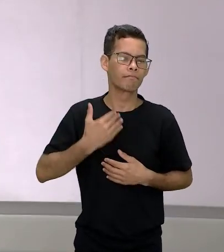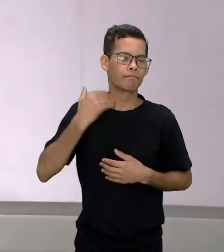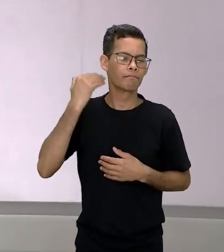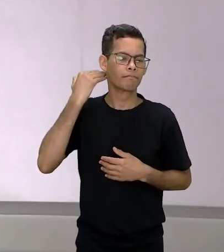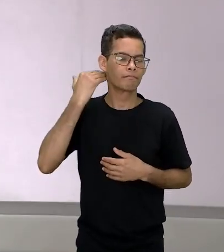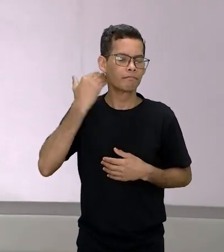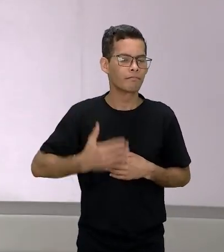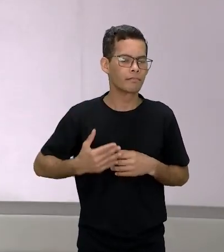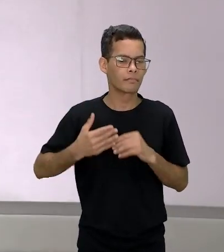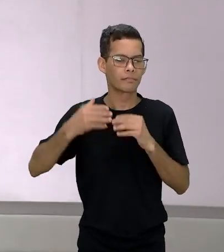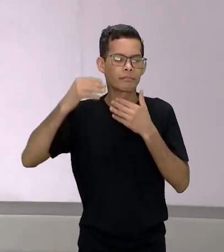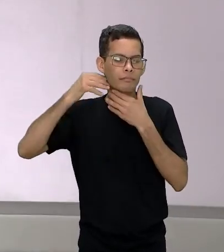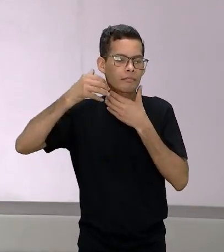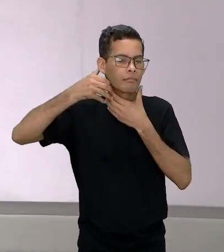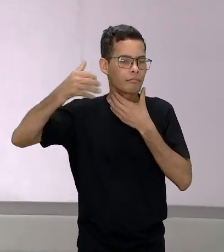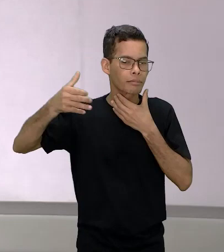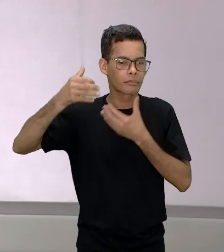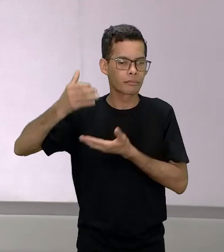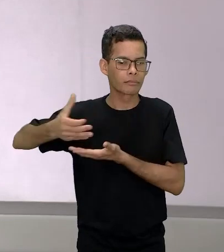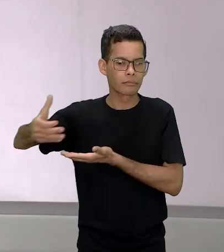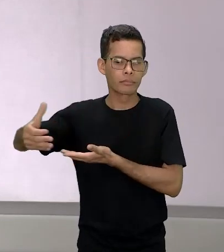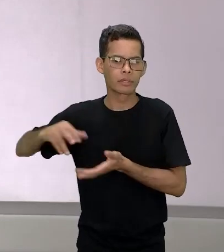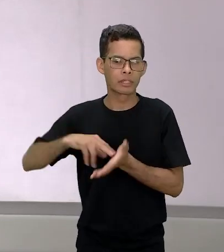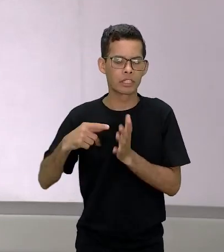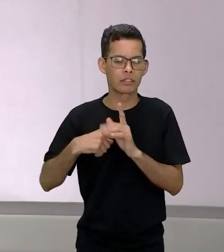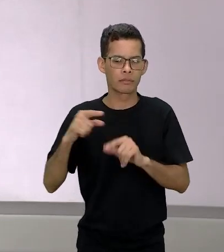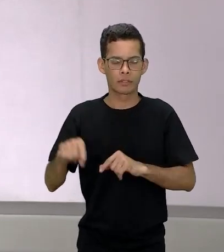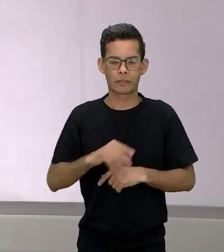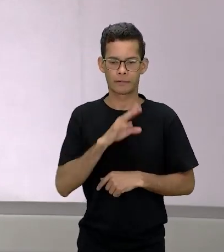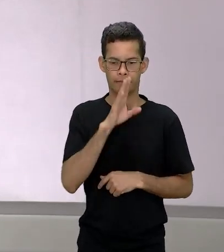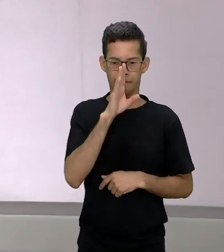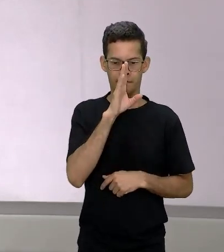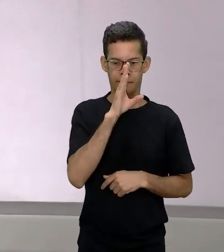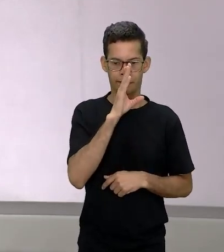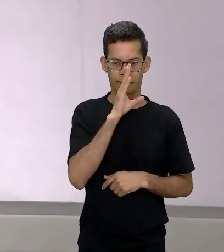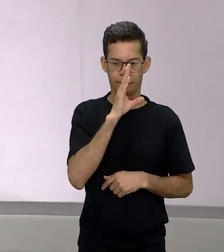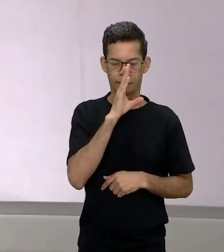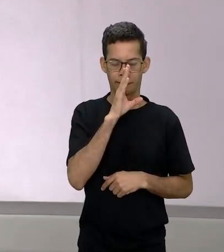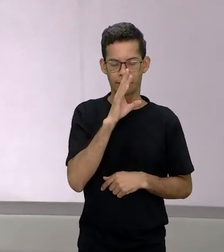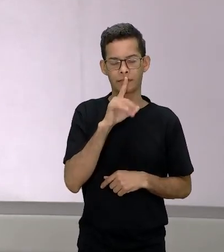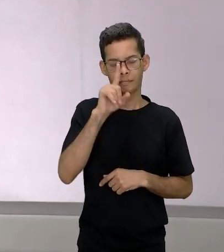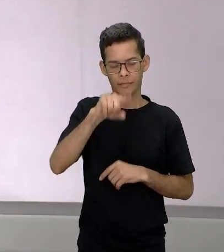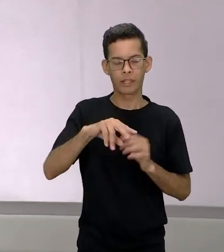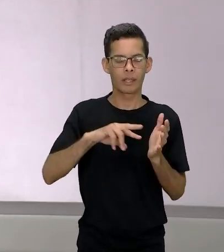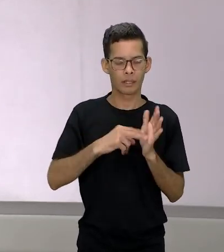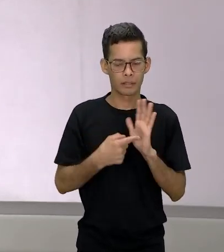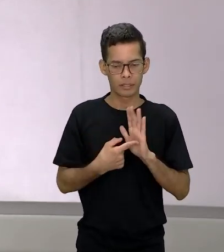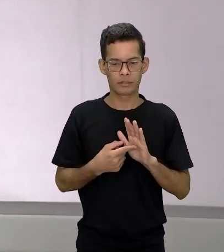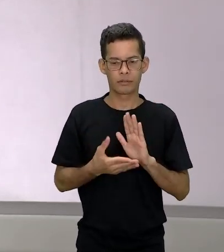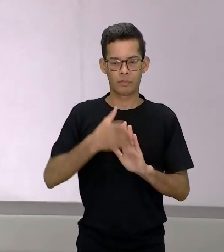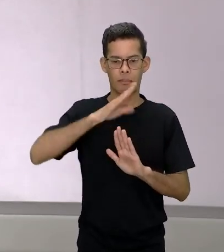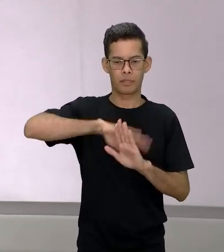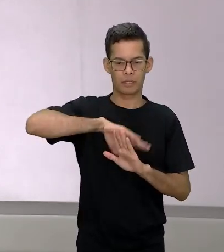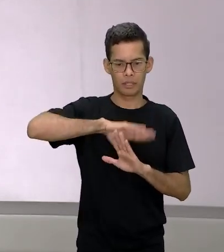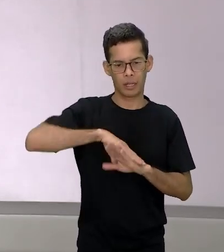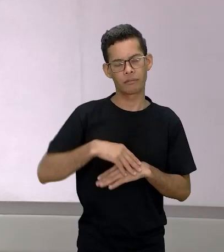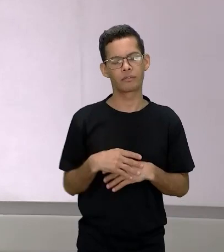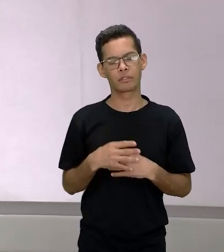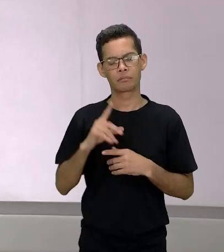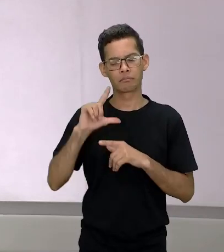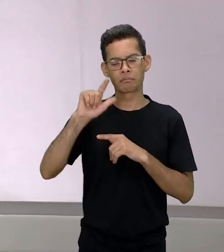aniquilado é o silenciamento exatamente a metáfora para o silenciamento e